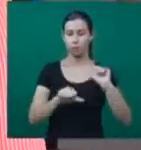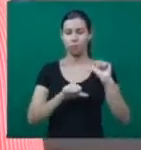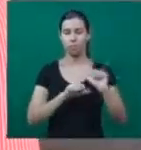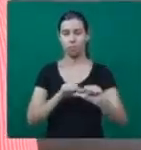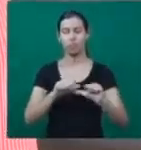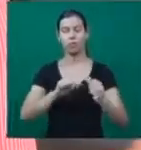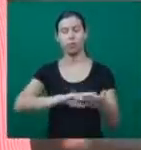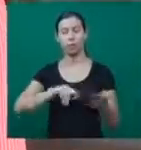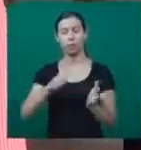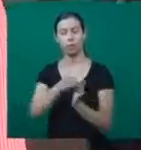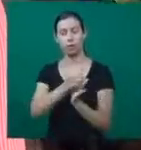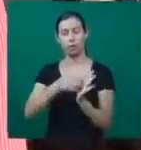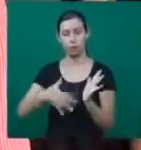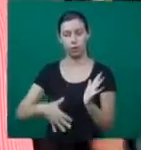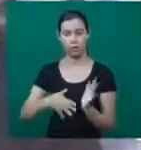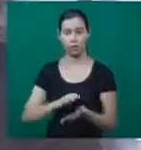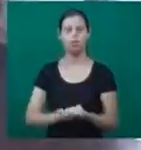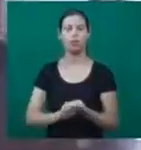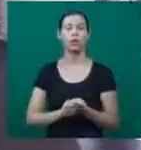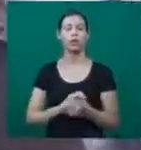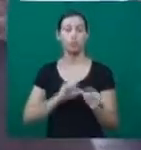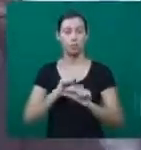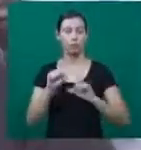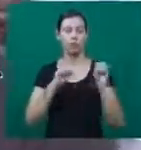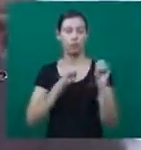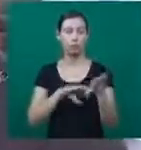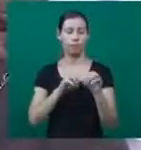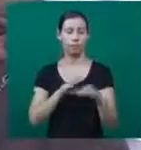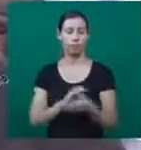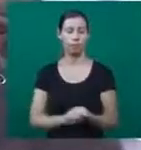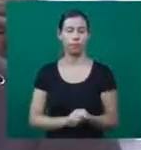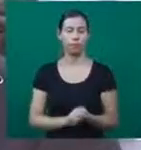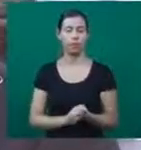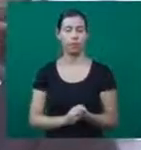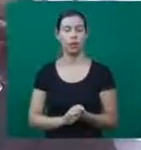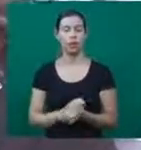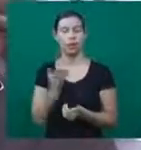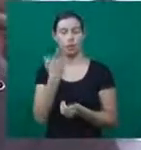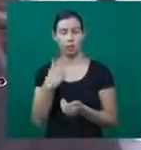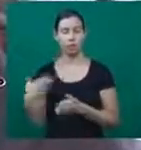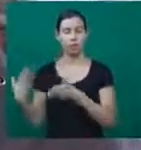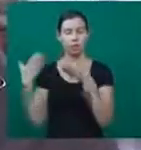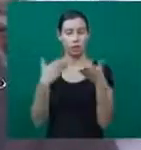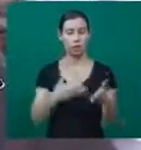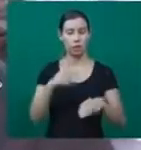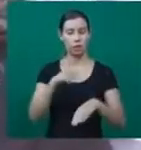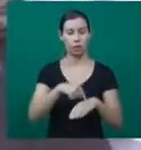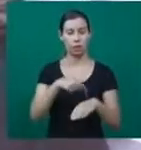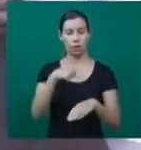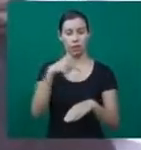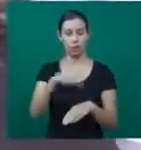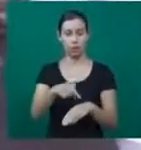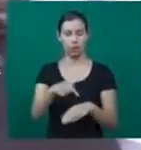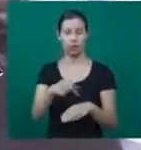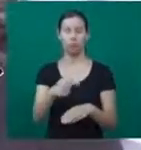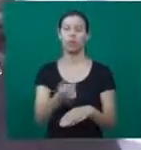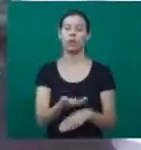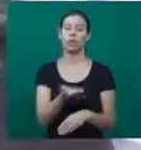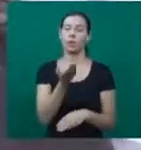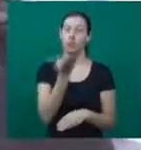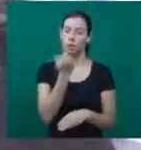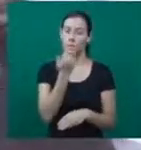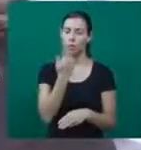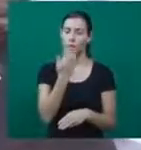sala e também a aula. Essa criança, ela chega no NECA às 7 horas da manhã, toma o seu café da manhã, ela faz